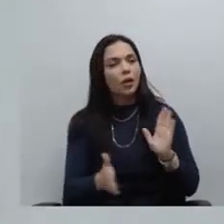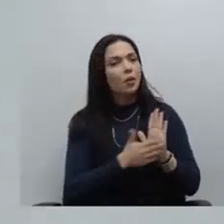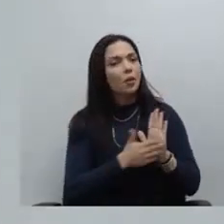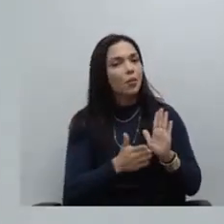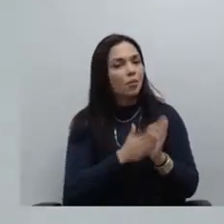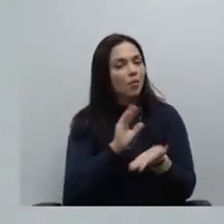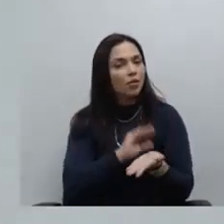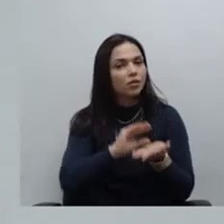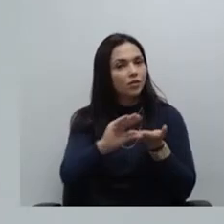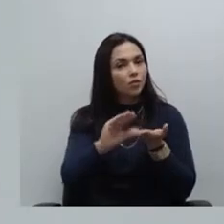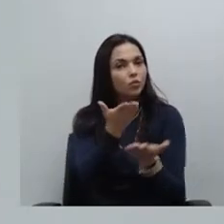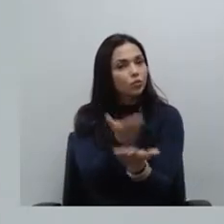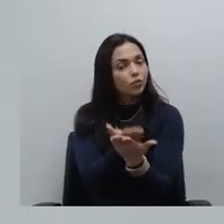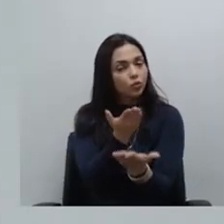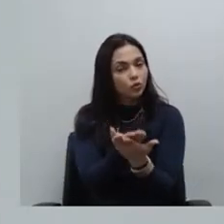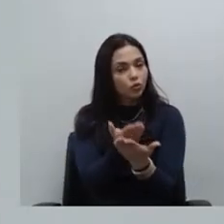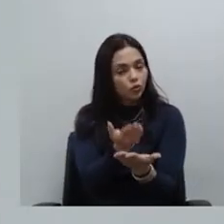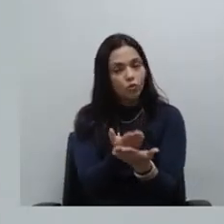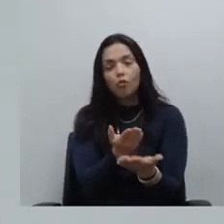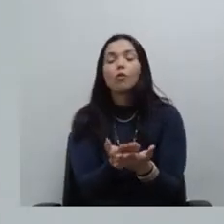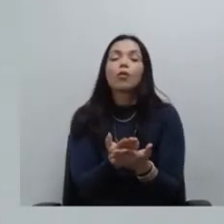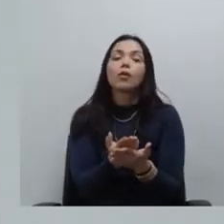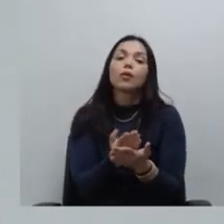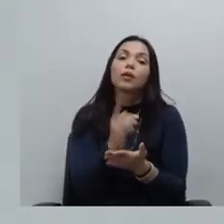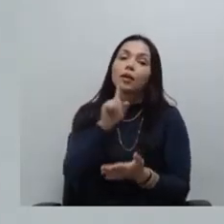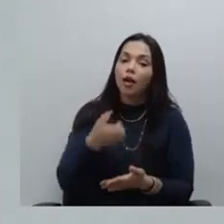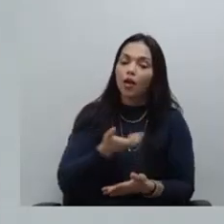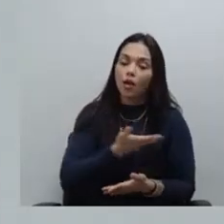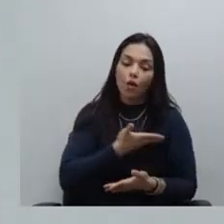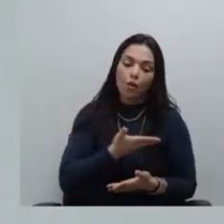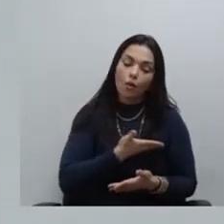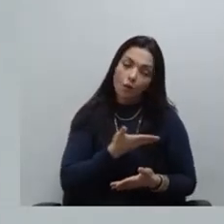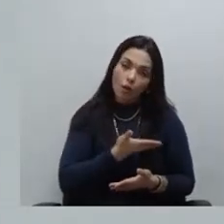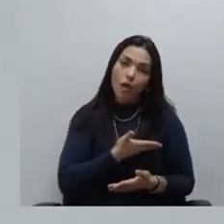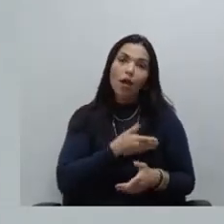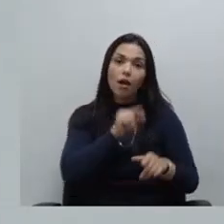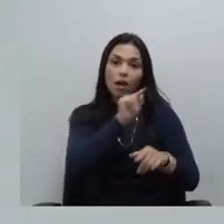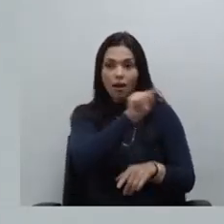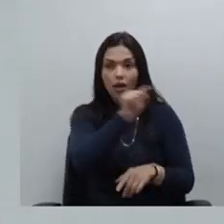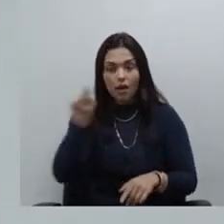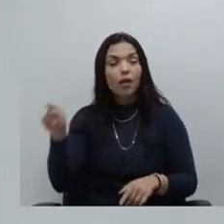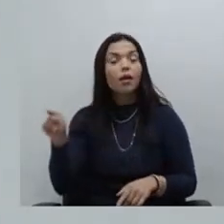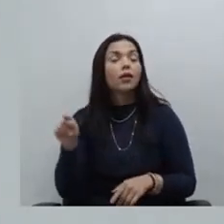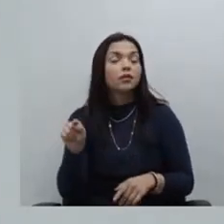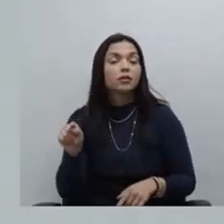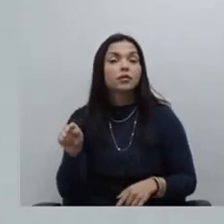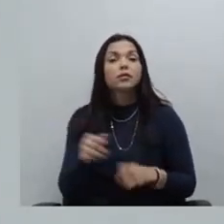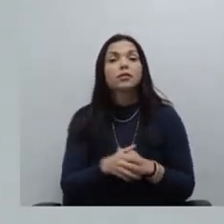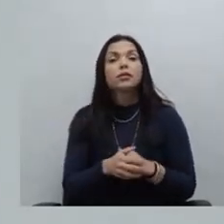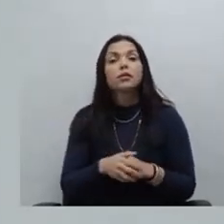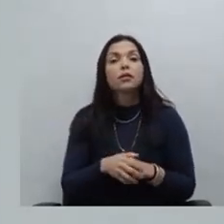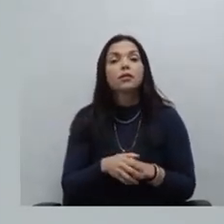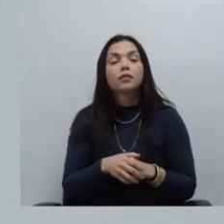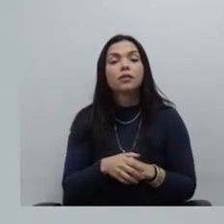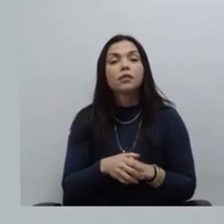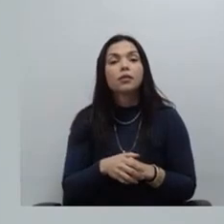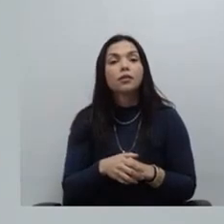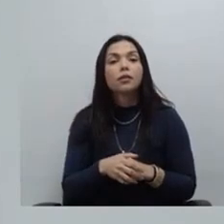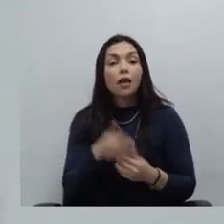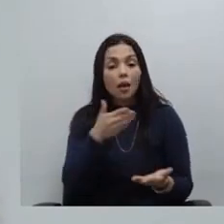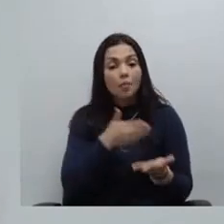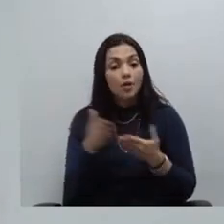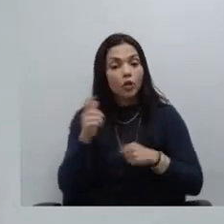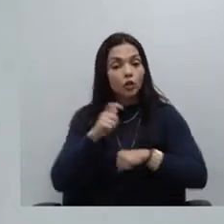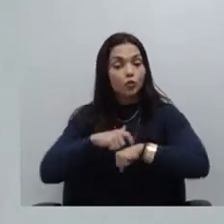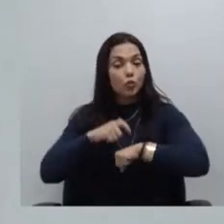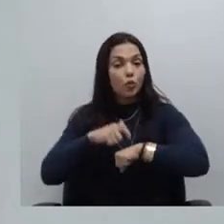auxílio creche formulada inclusive por colegas da base no movimento espontâneo a partir do momento